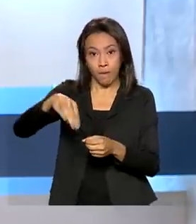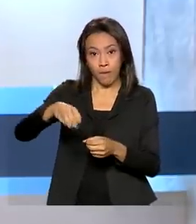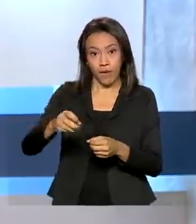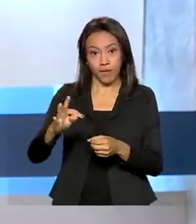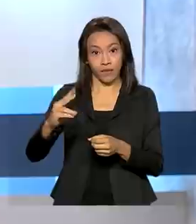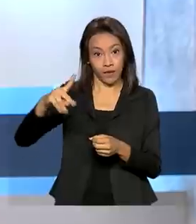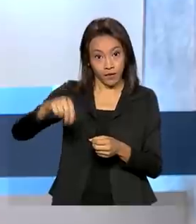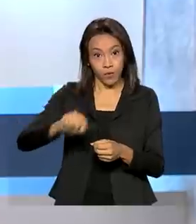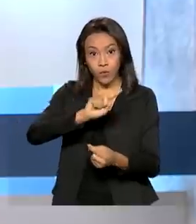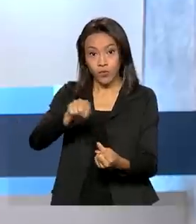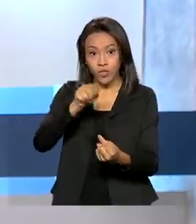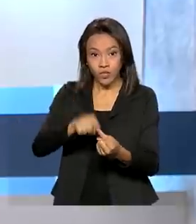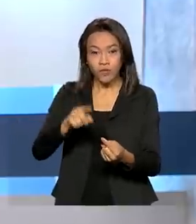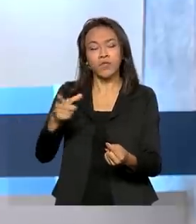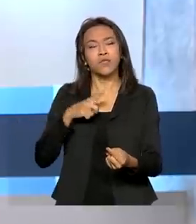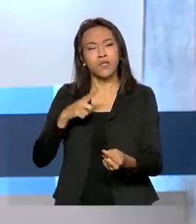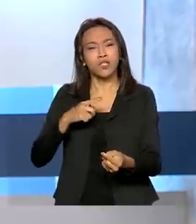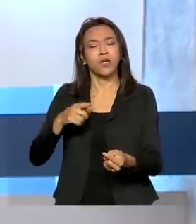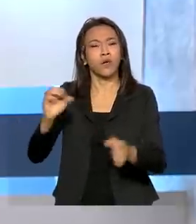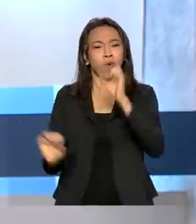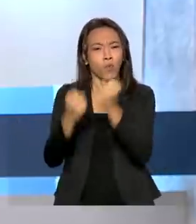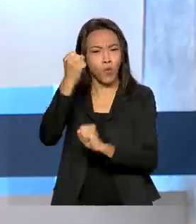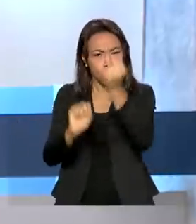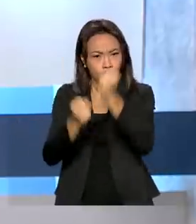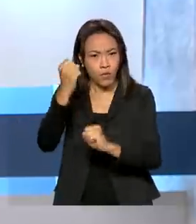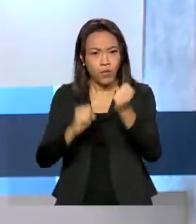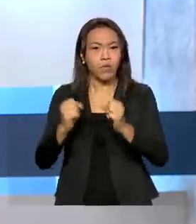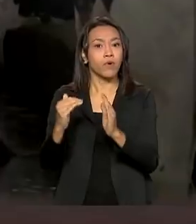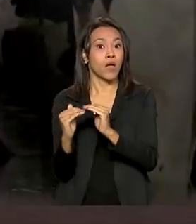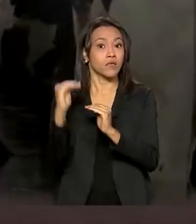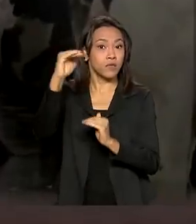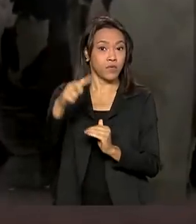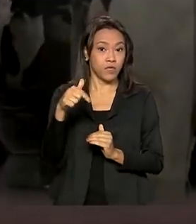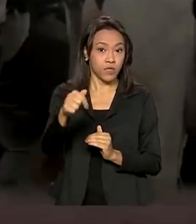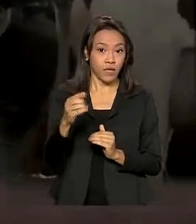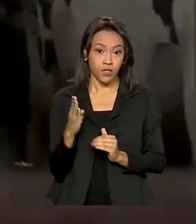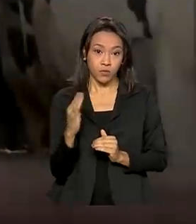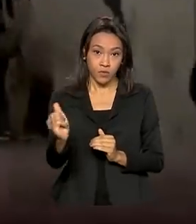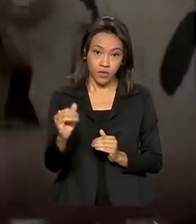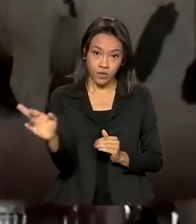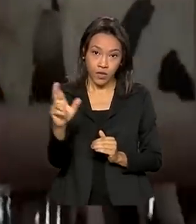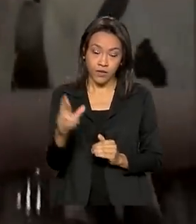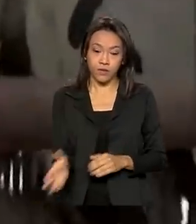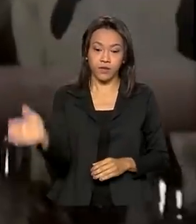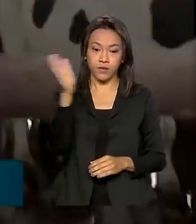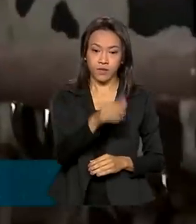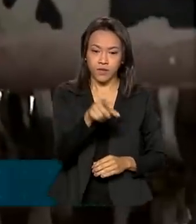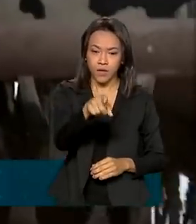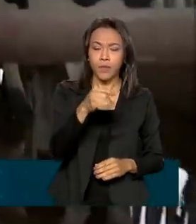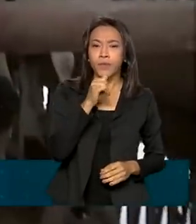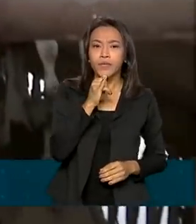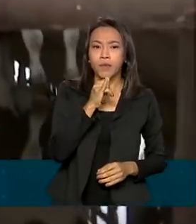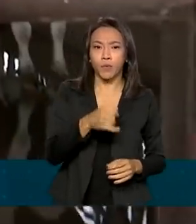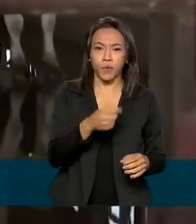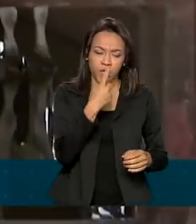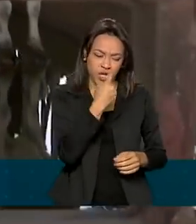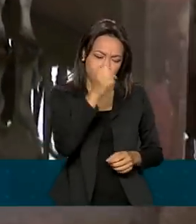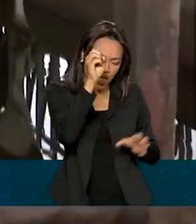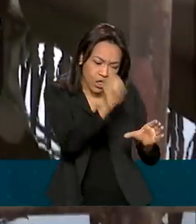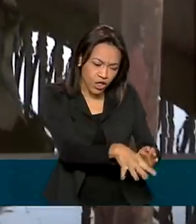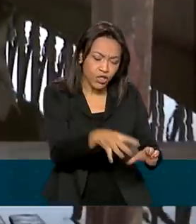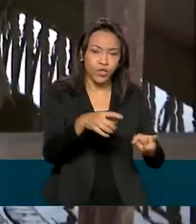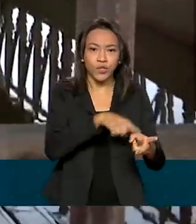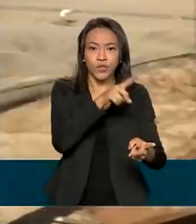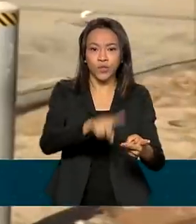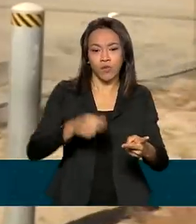superiores a 7 bilhões de reais. Ao consumir compostos orgânicos, como lixo, resíduos de